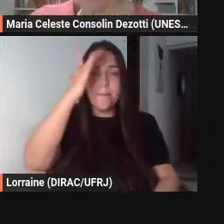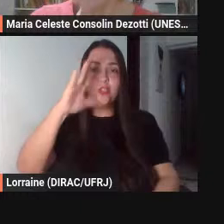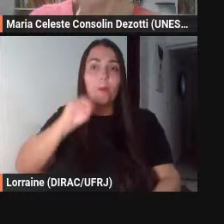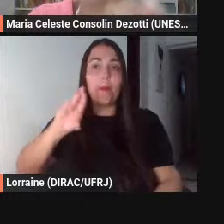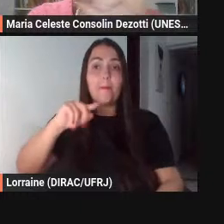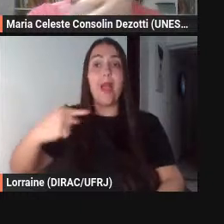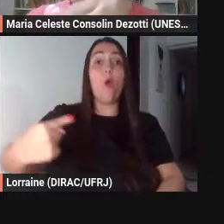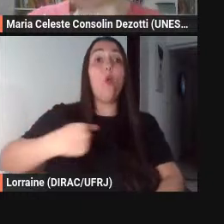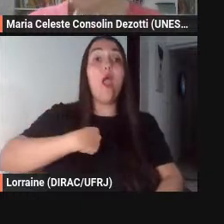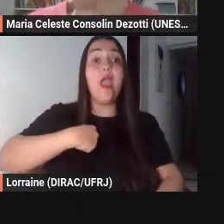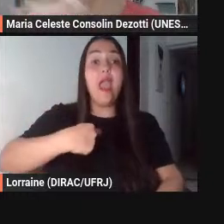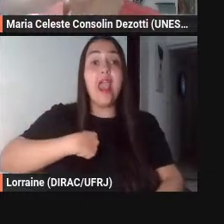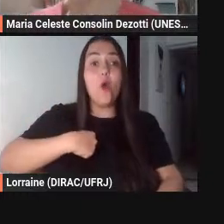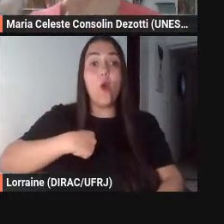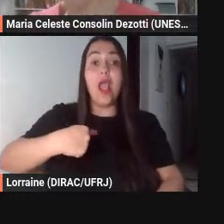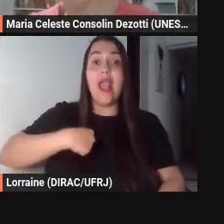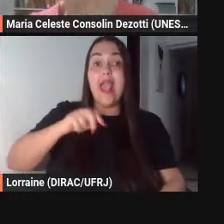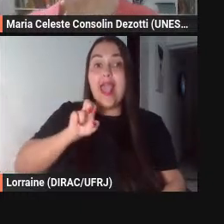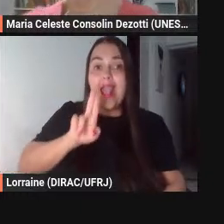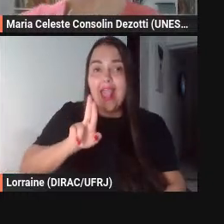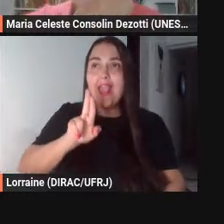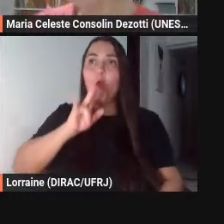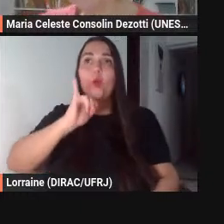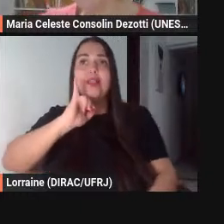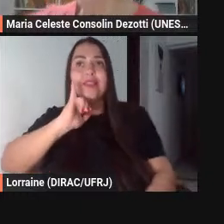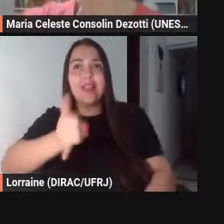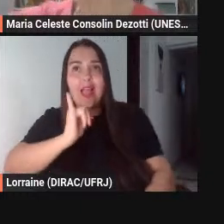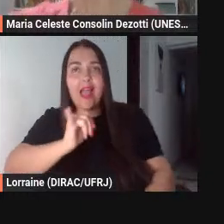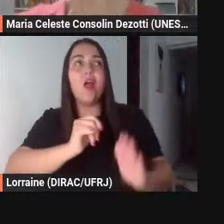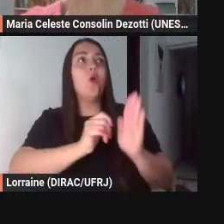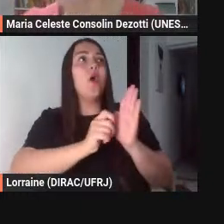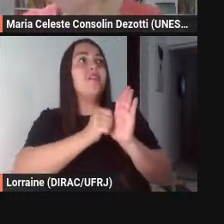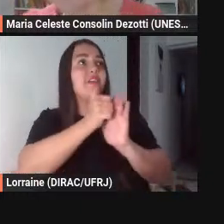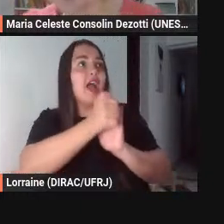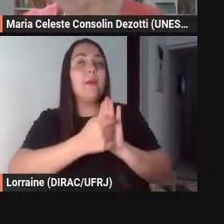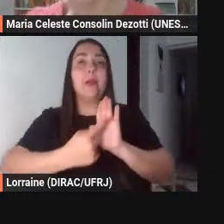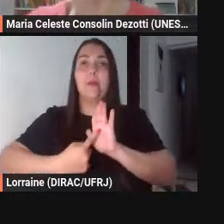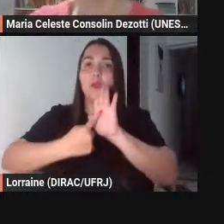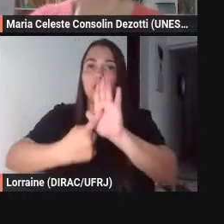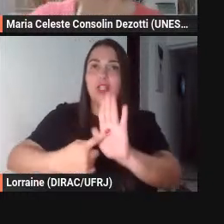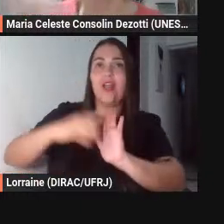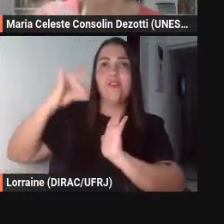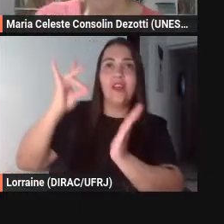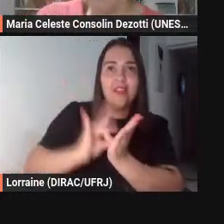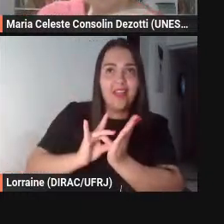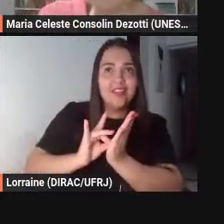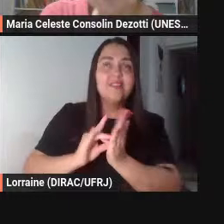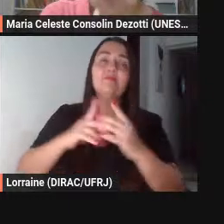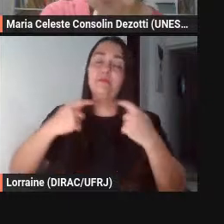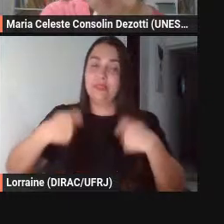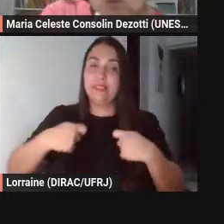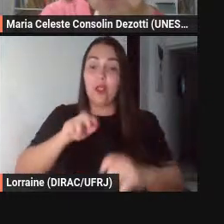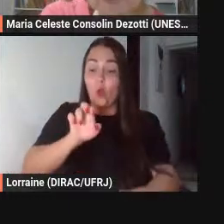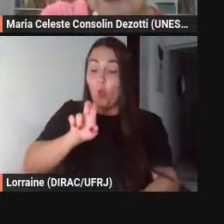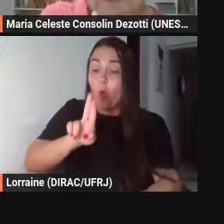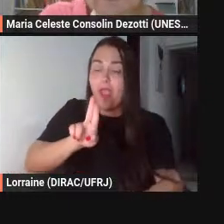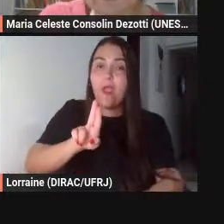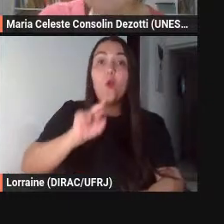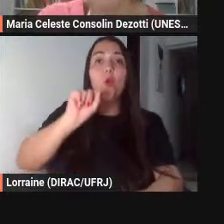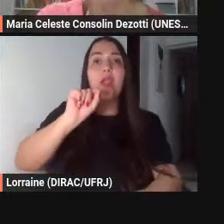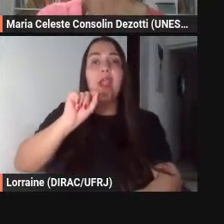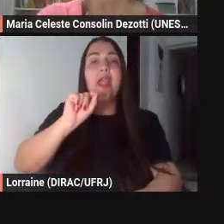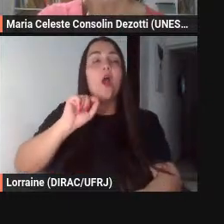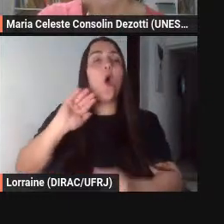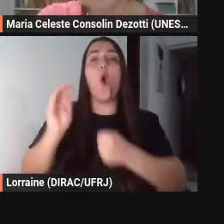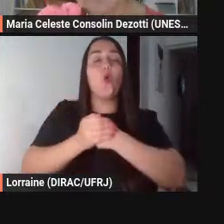eu narro a fábula para mostrar essa verdade o eu está oculto aí